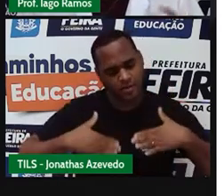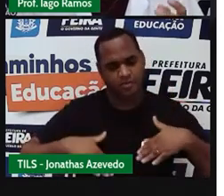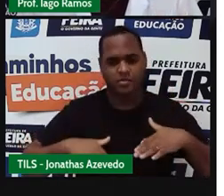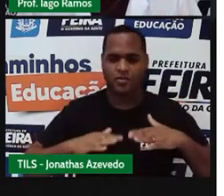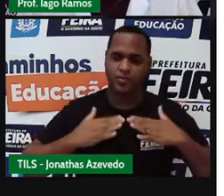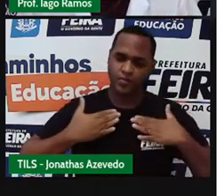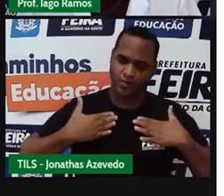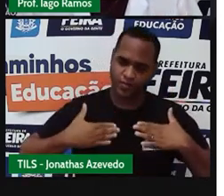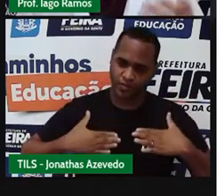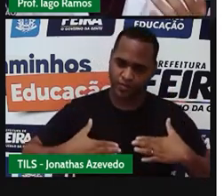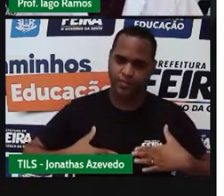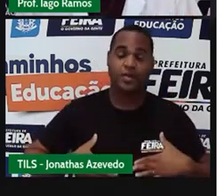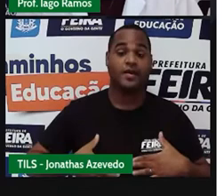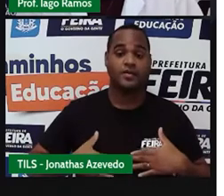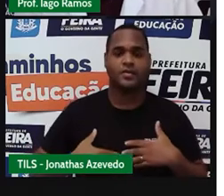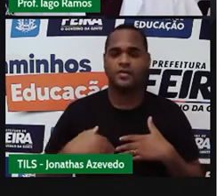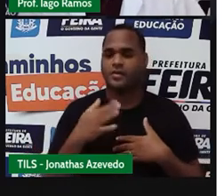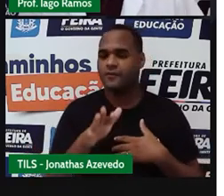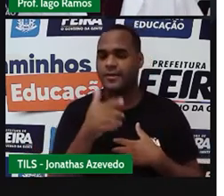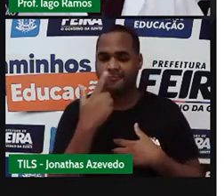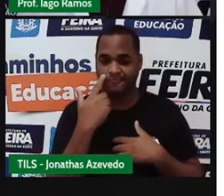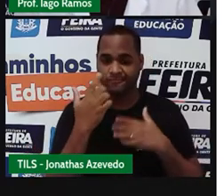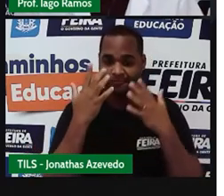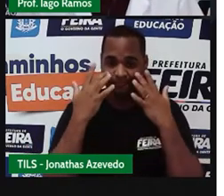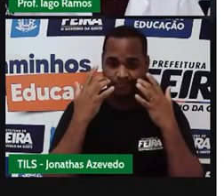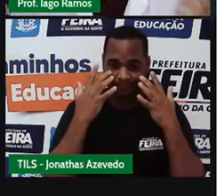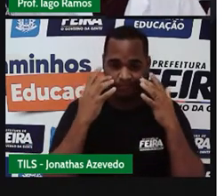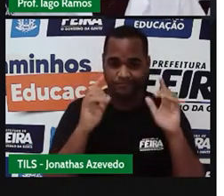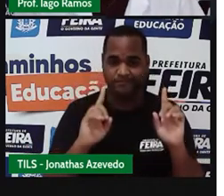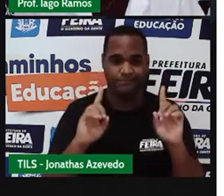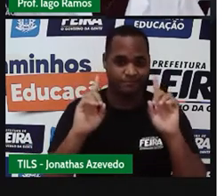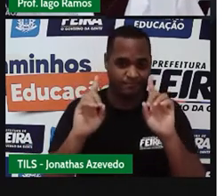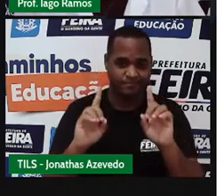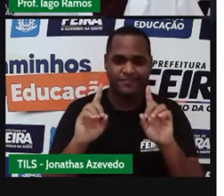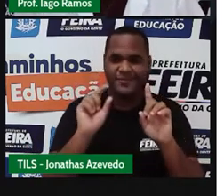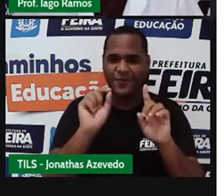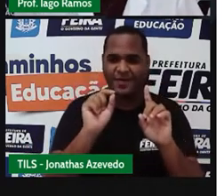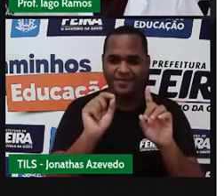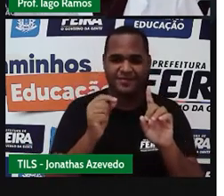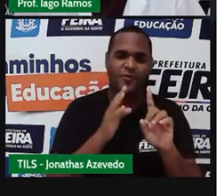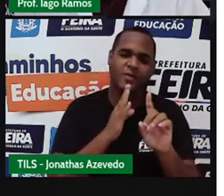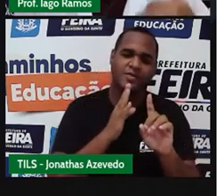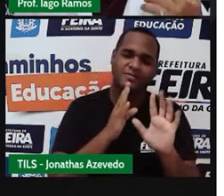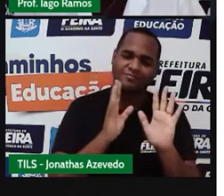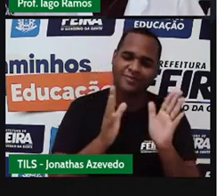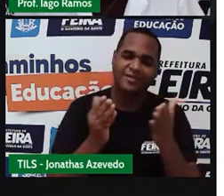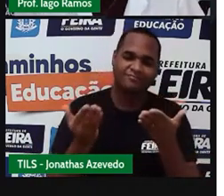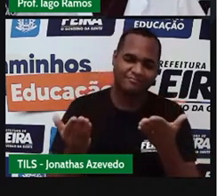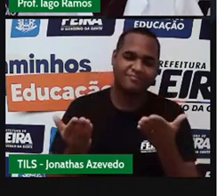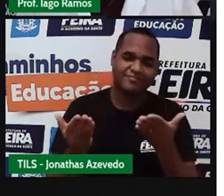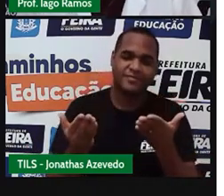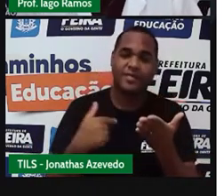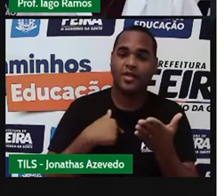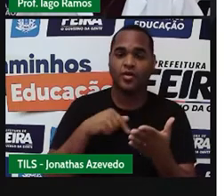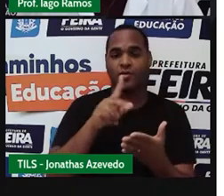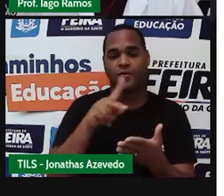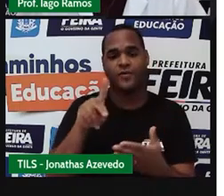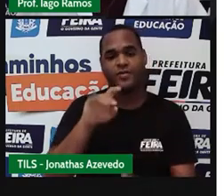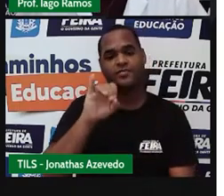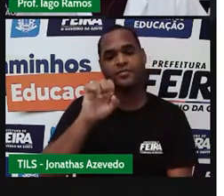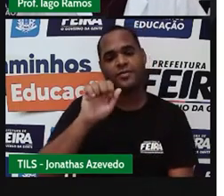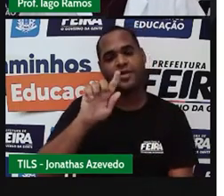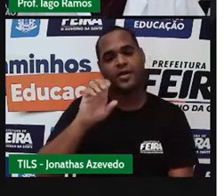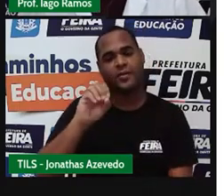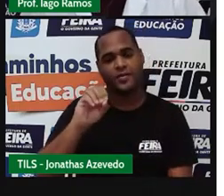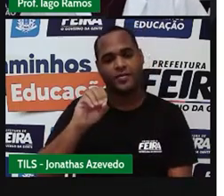né? Porque antes disso, eu preciso me apresentar para você, muito embora você já me conheça. Eu sou o professor Iago Ramos,